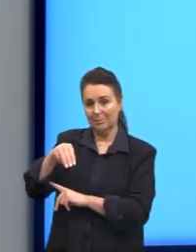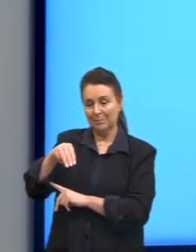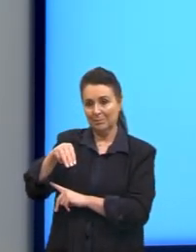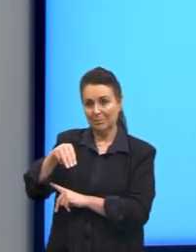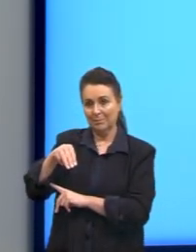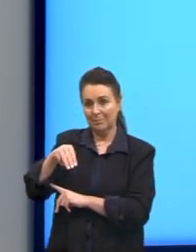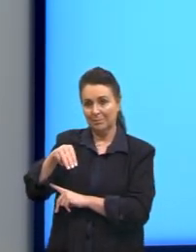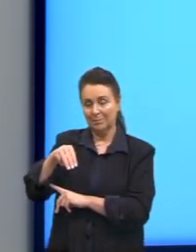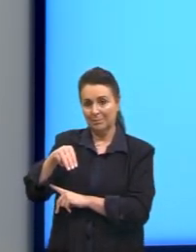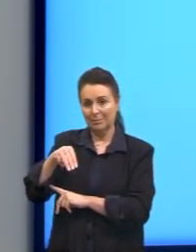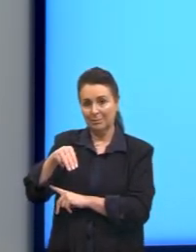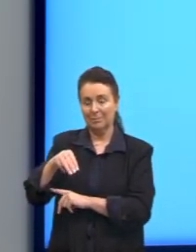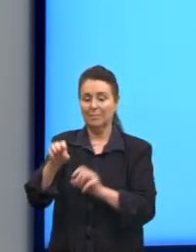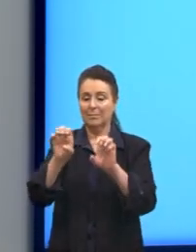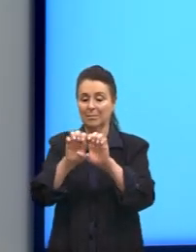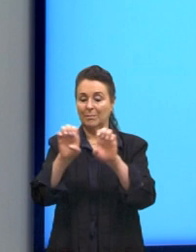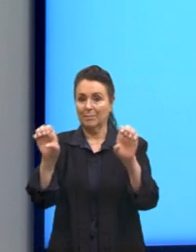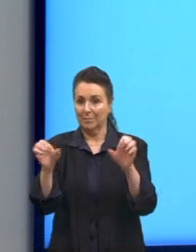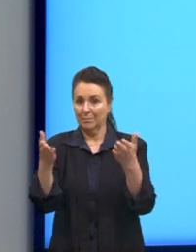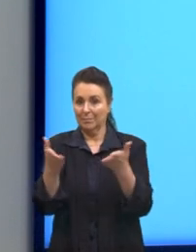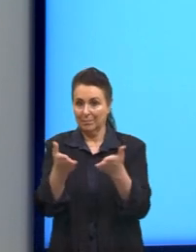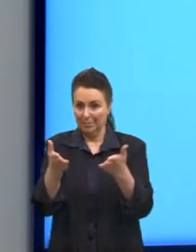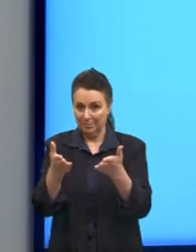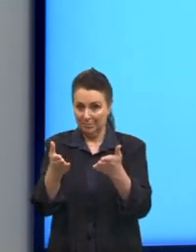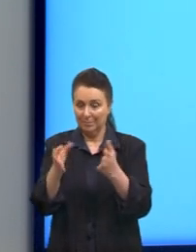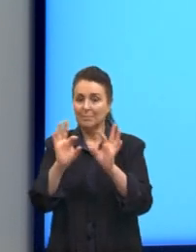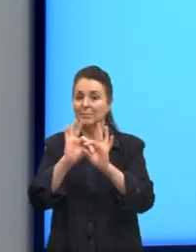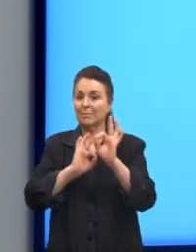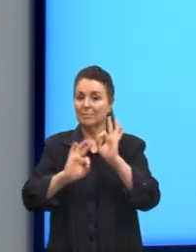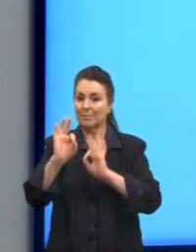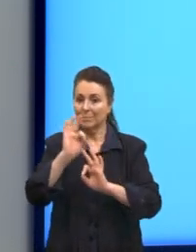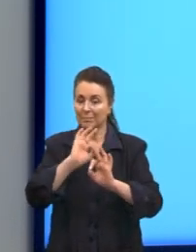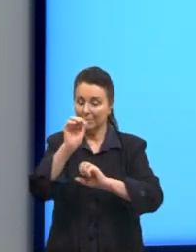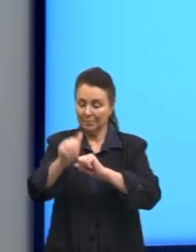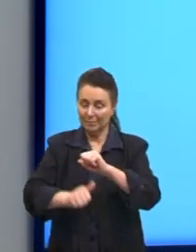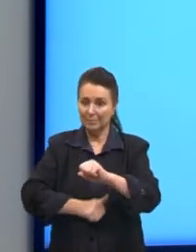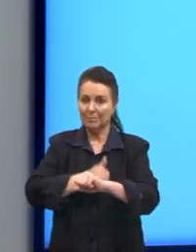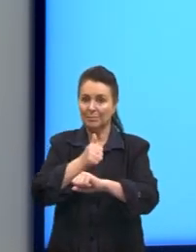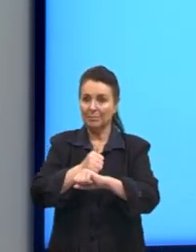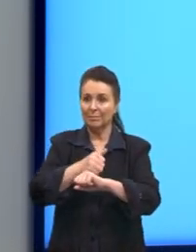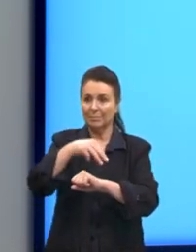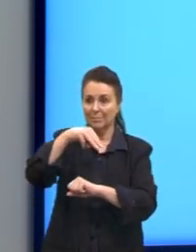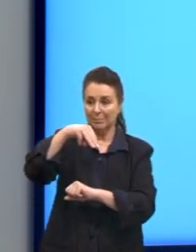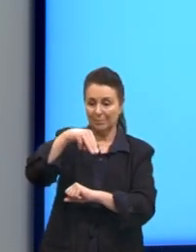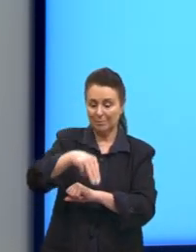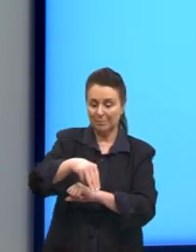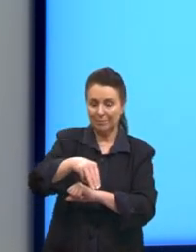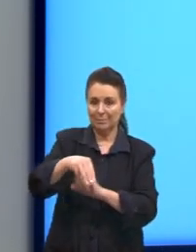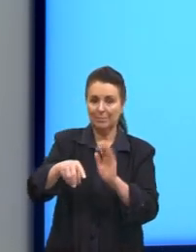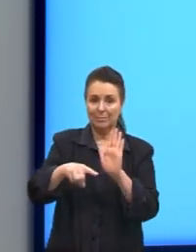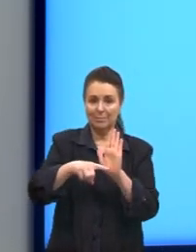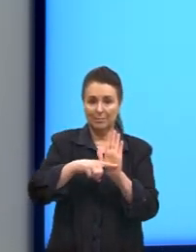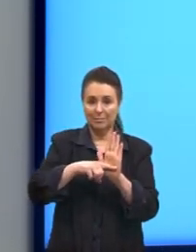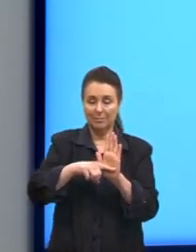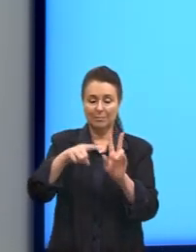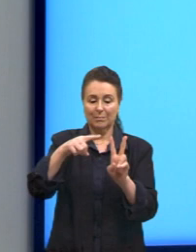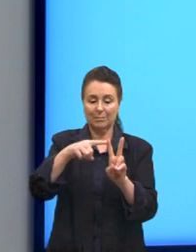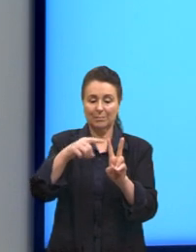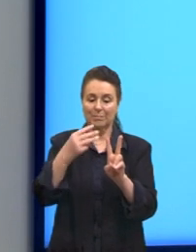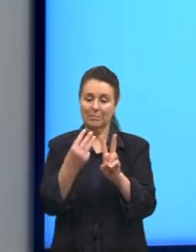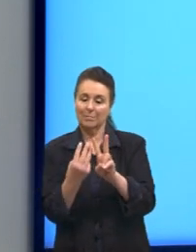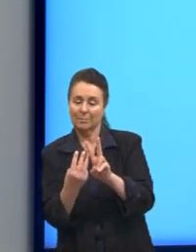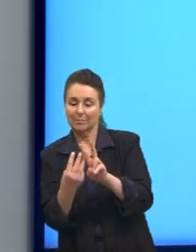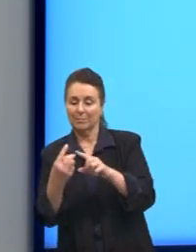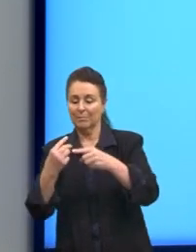Então, a nossa equação que nós estávamos montando, nós vamos substituir o m por menos raiz de 3 sobre